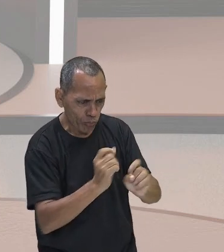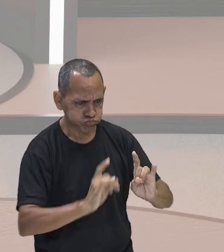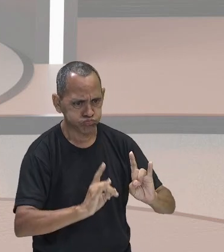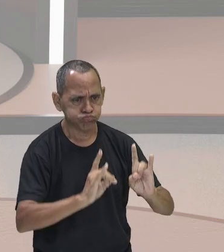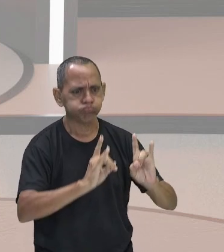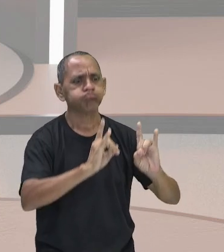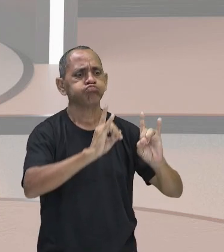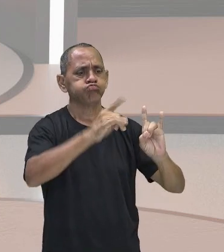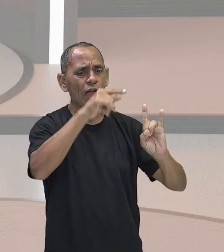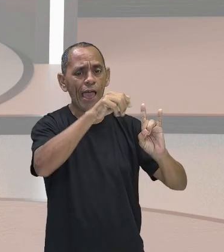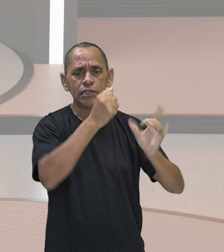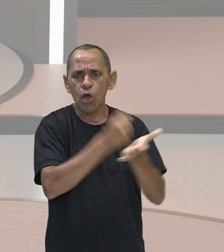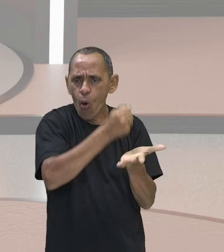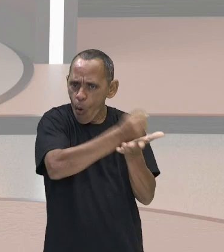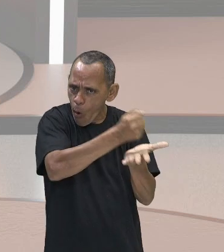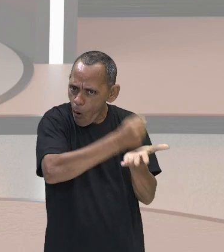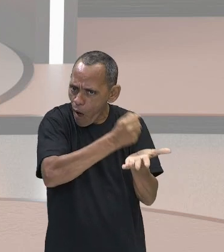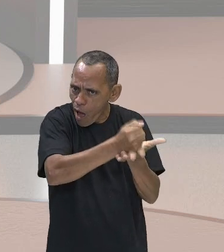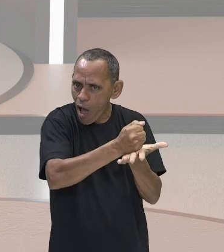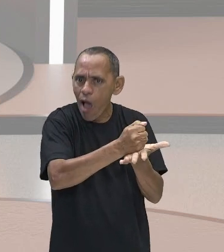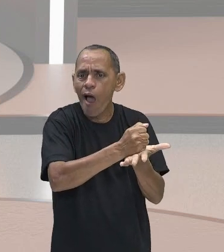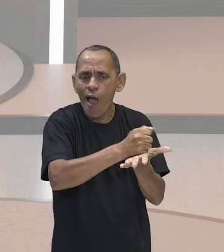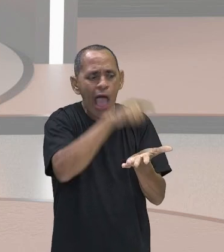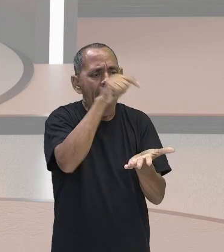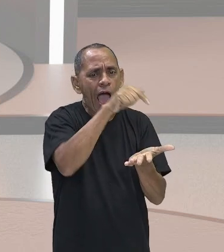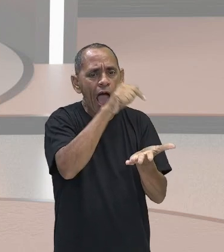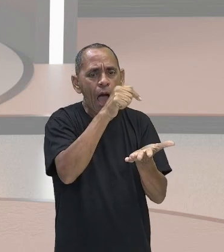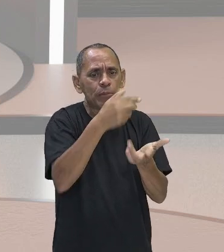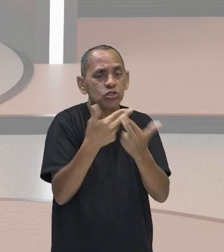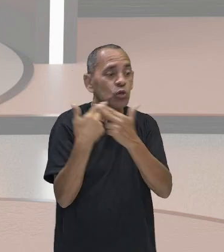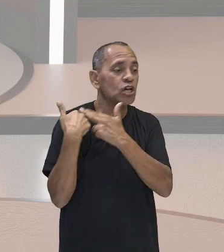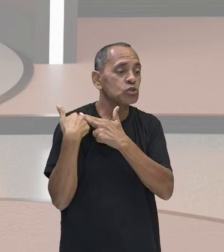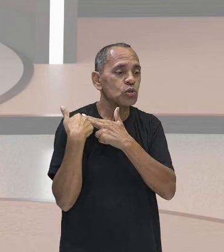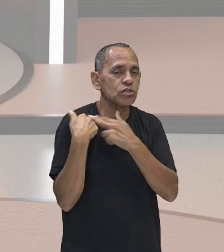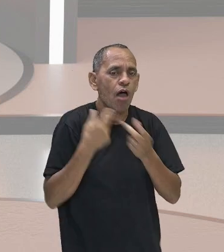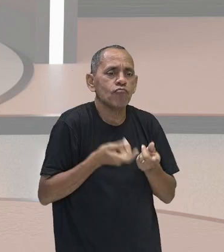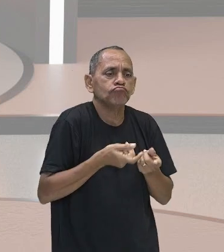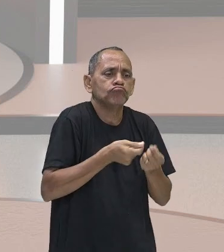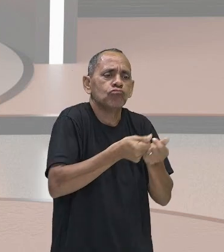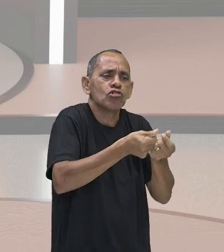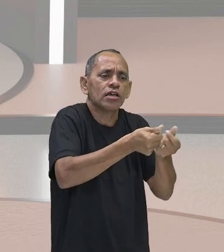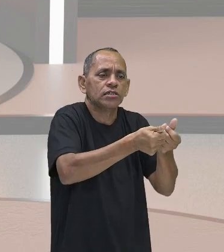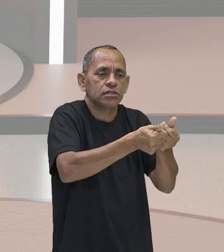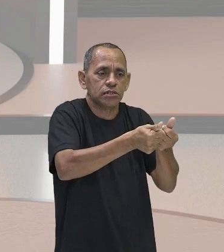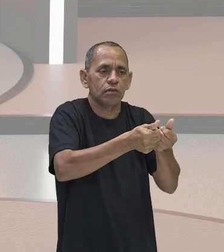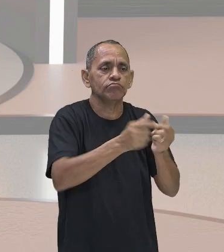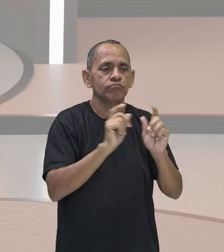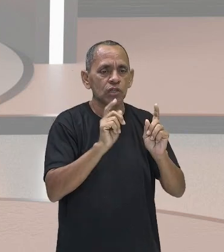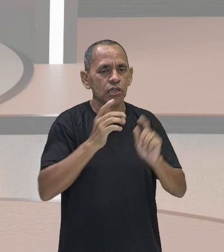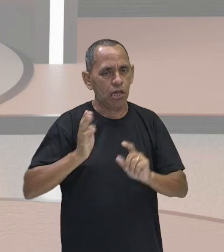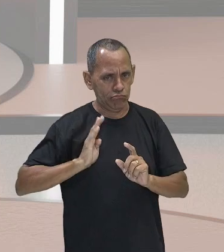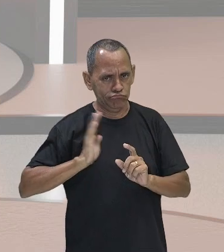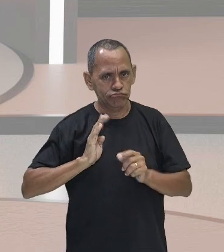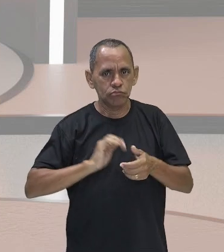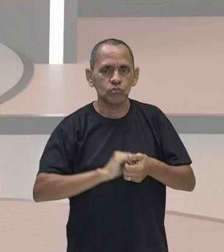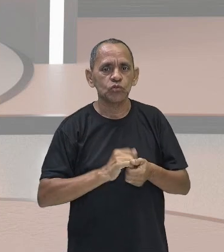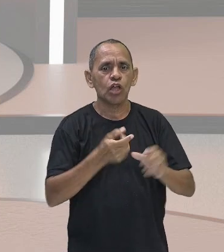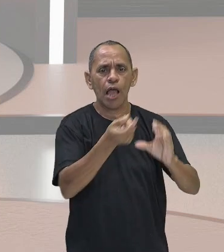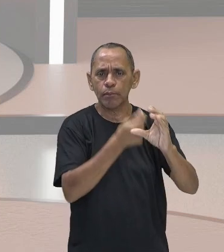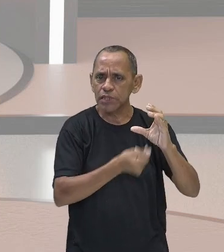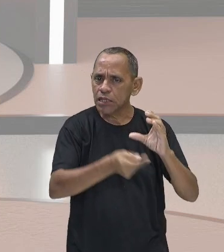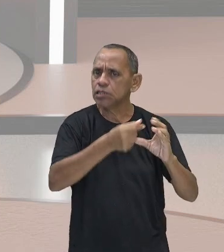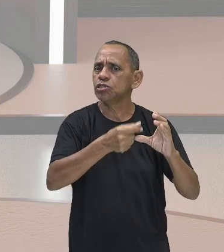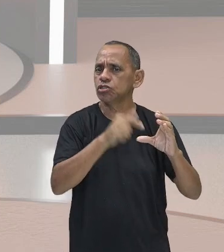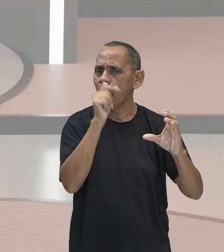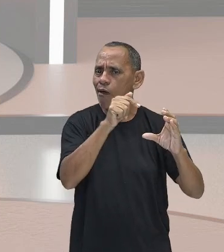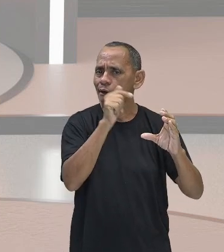empresa está contratando. Quem é o dono da empresa é a burguesia, é o burguês, tá, gente? É o capitalista. Quem é o